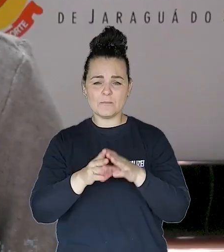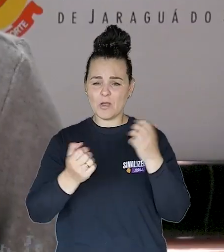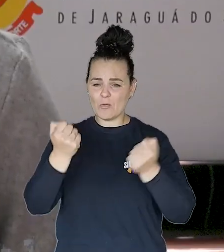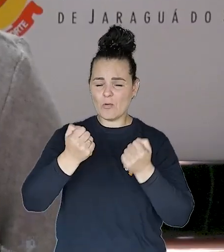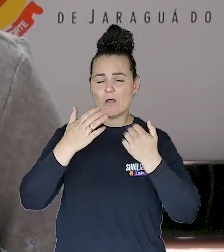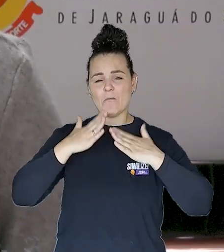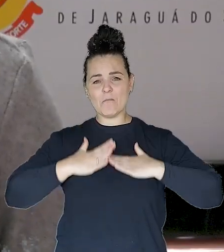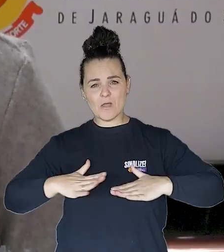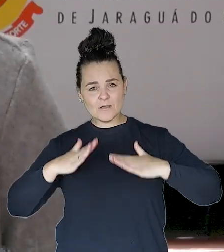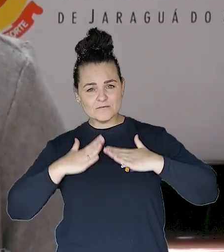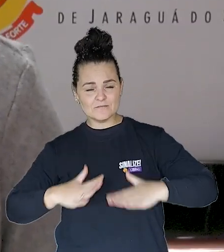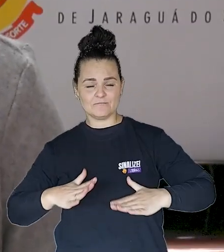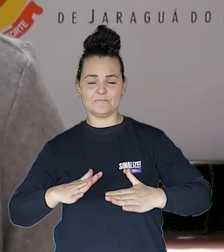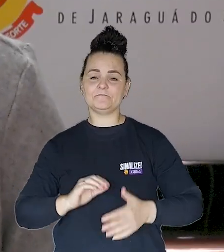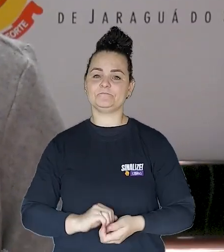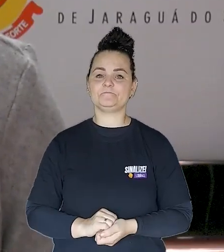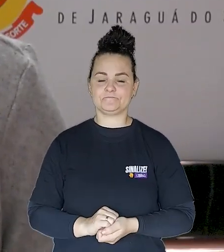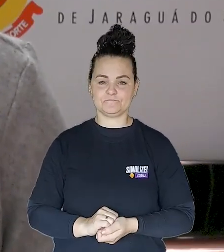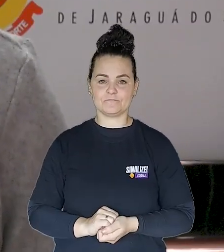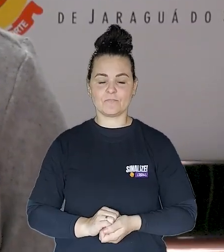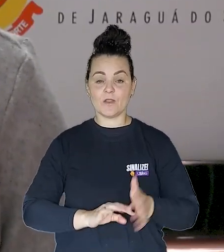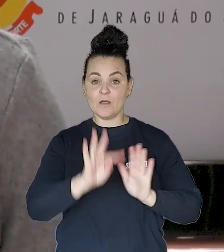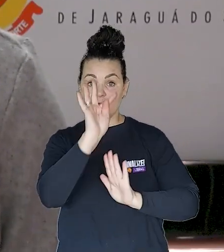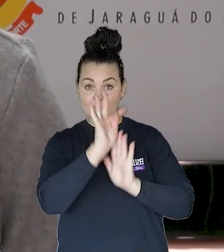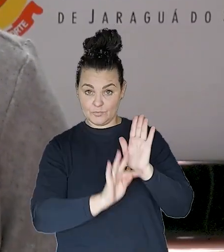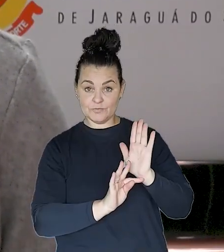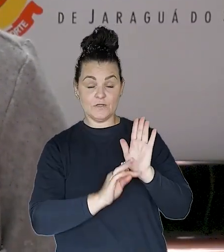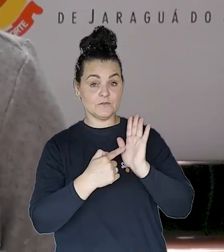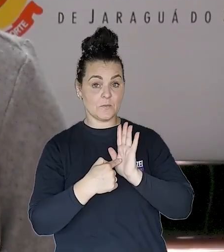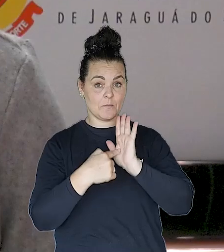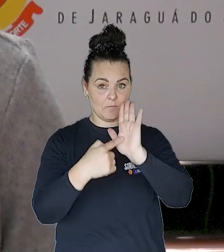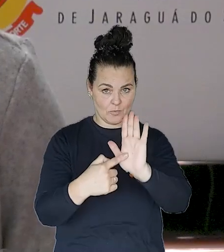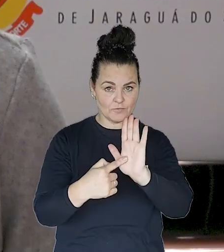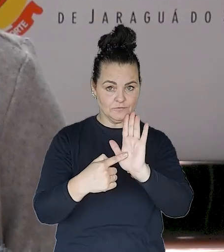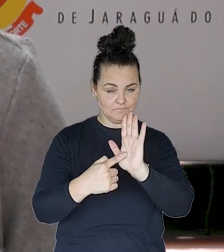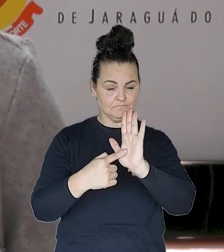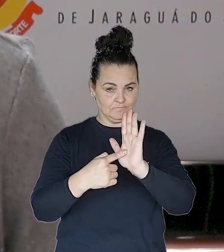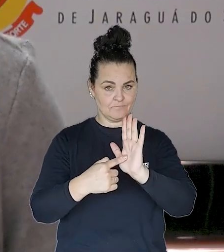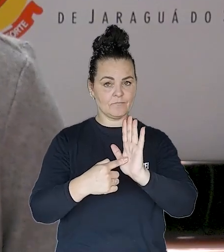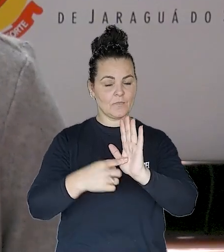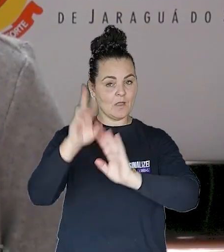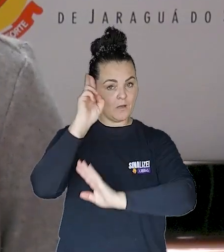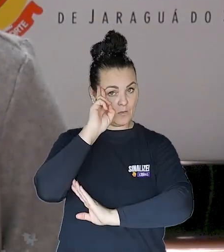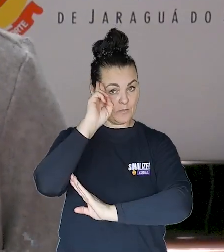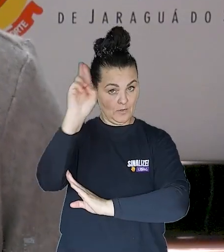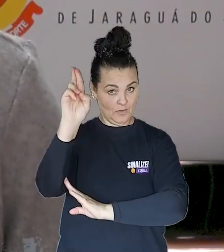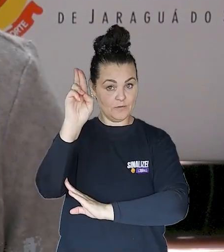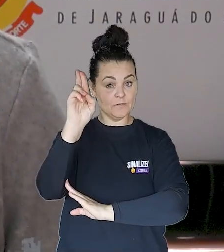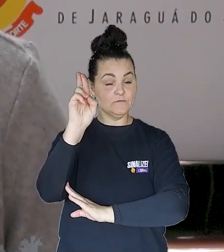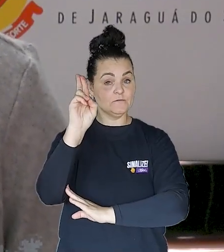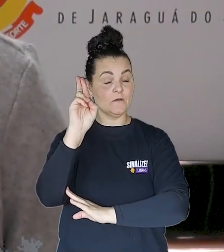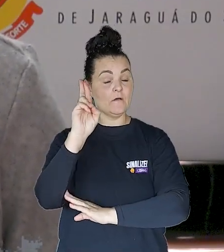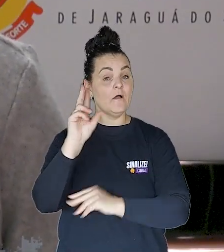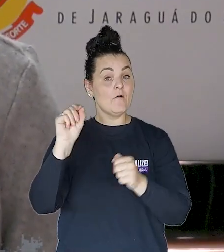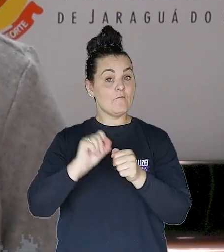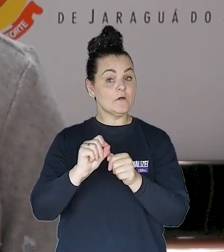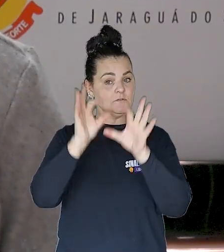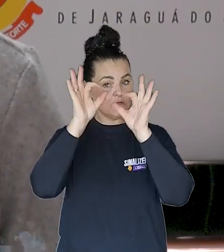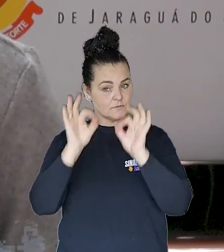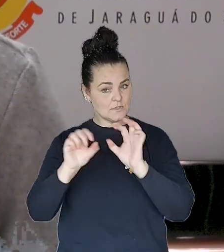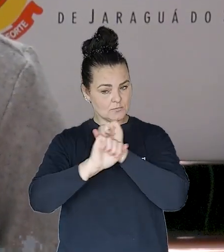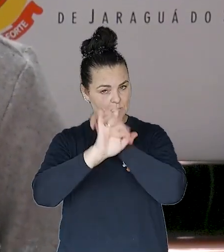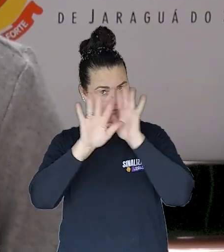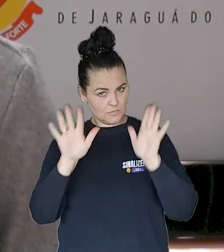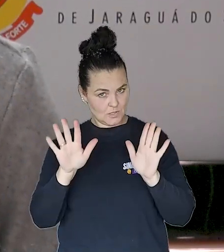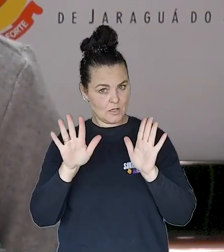a ordem e a tranquilidade no local. A matéria solicita que as autoridades competentes tratem o assunto com a